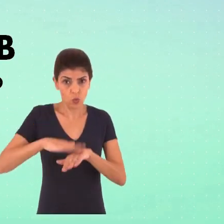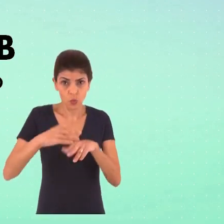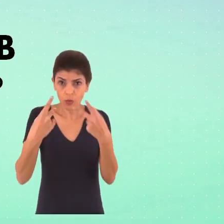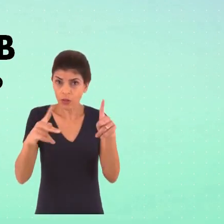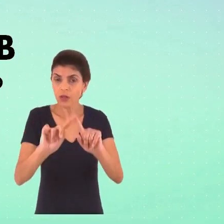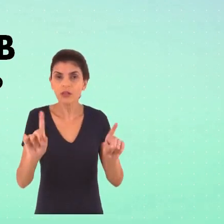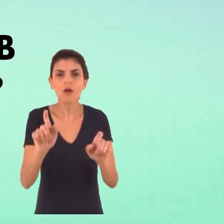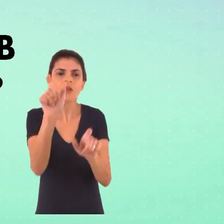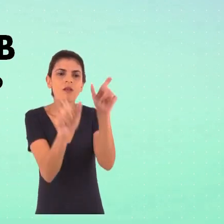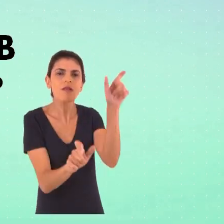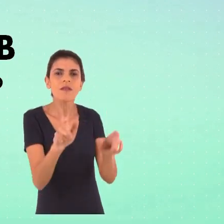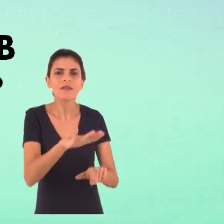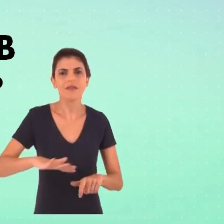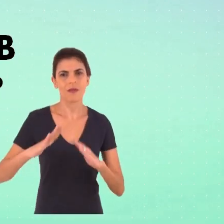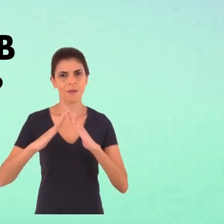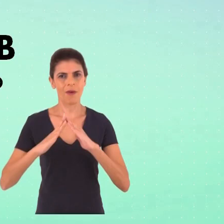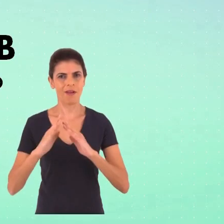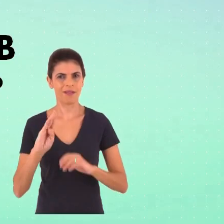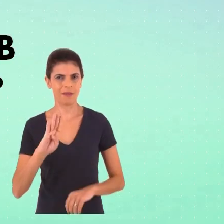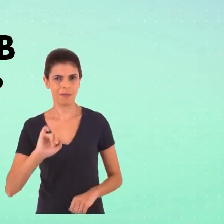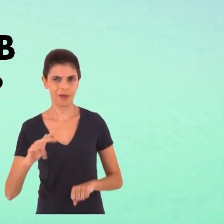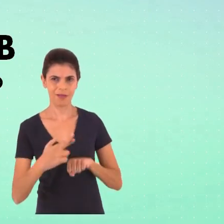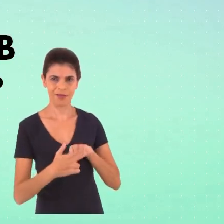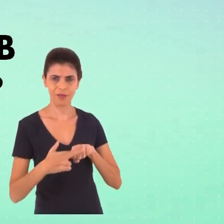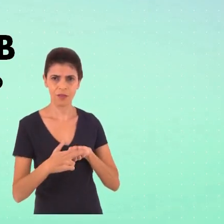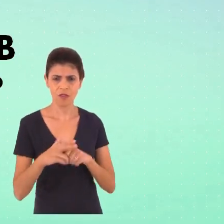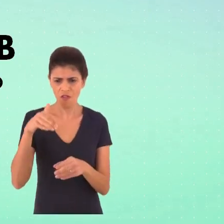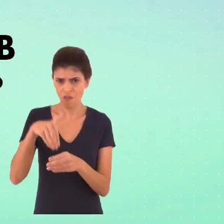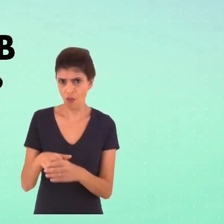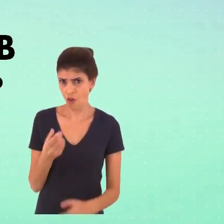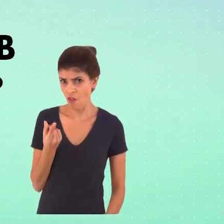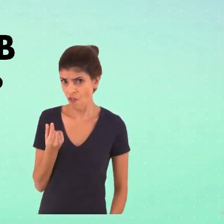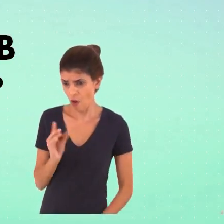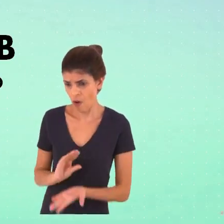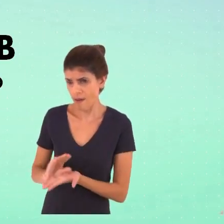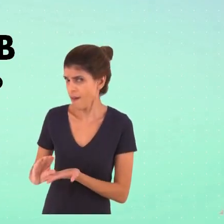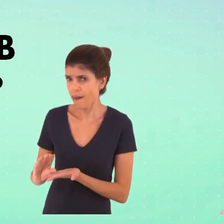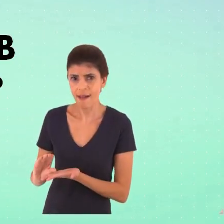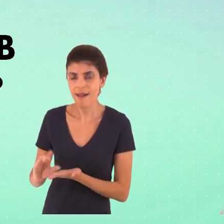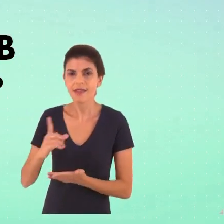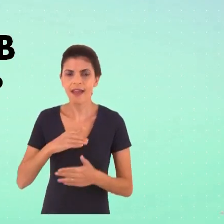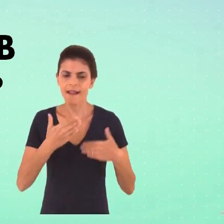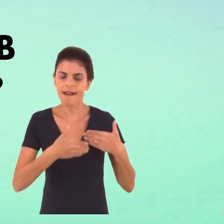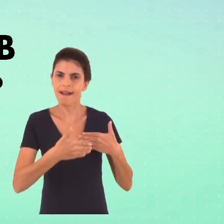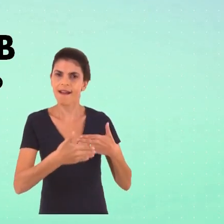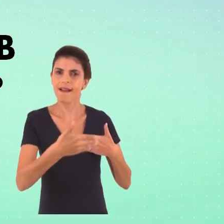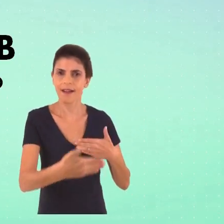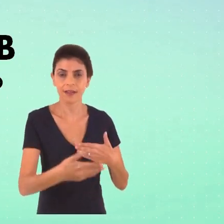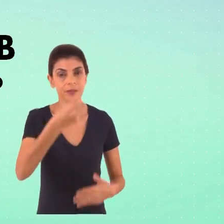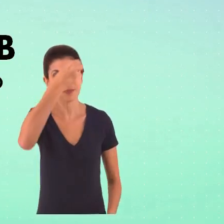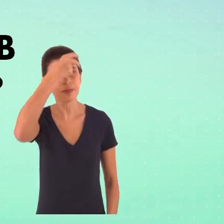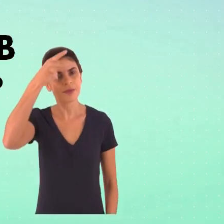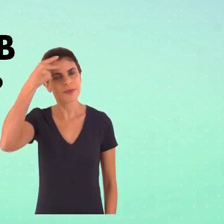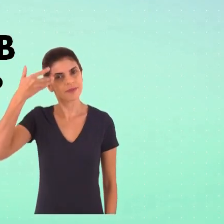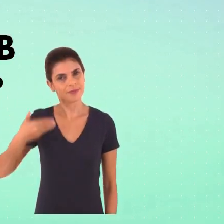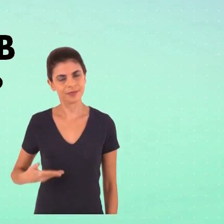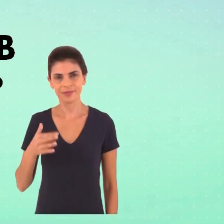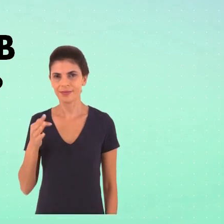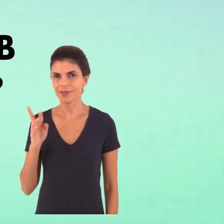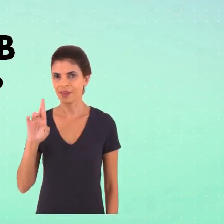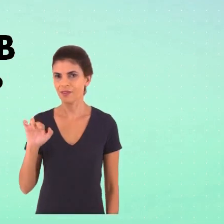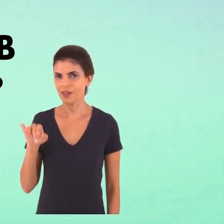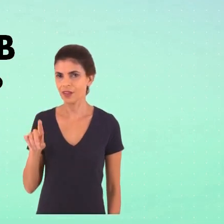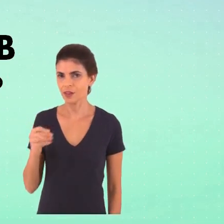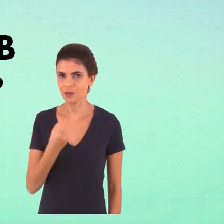futuro, mas o futuro de toda Belfor Roxo. Voto não tem preço, tem consequência. Para prefeito,